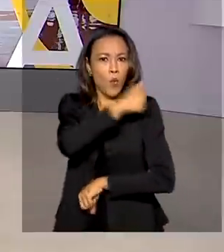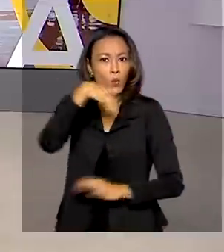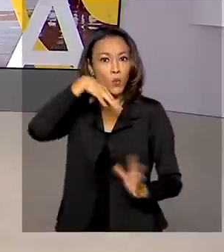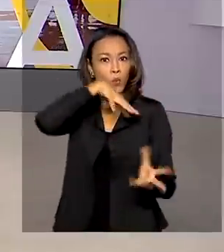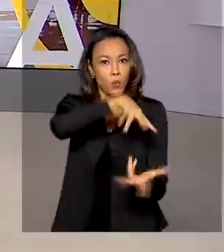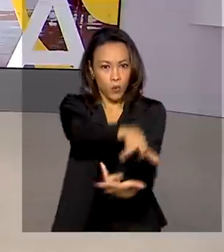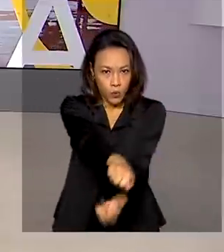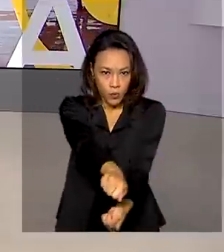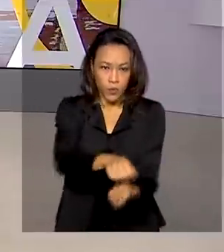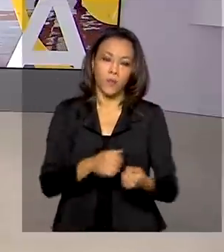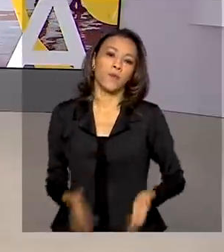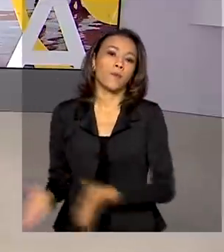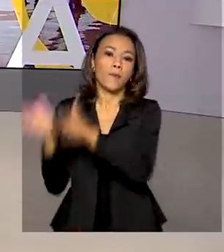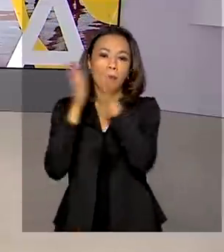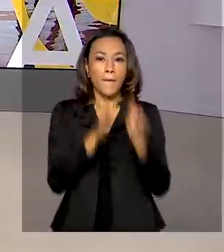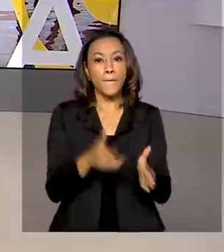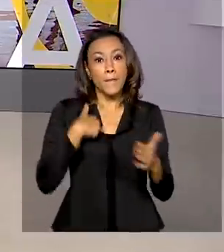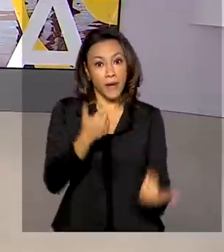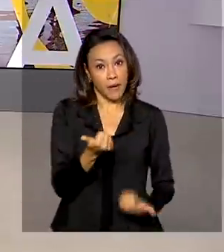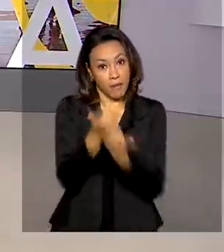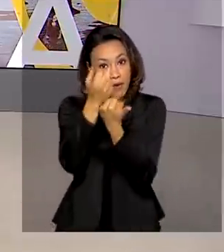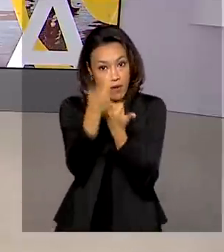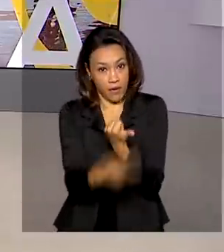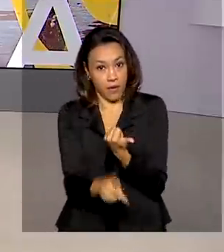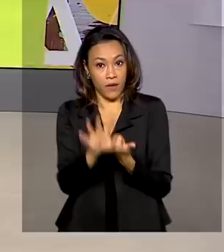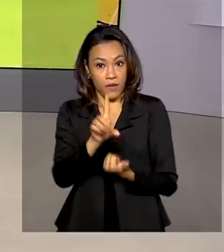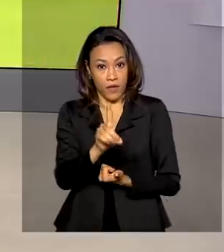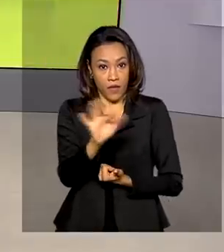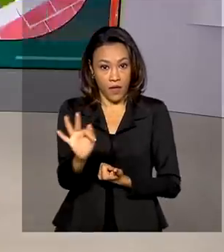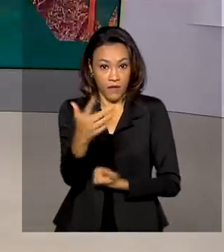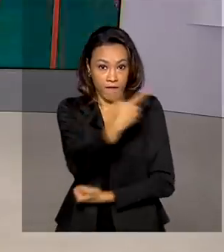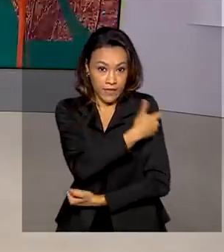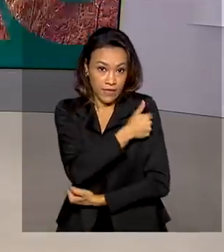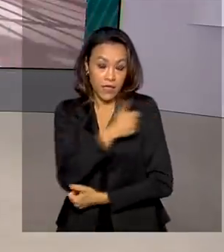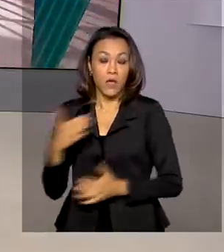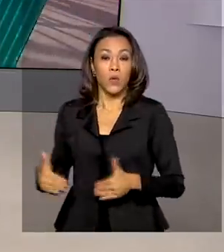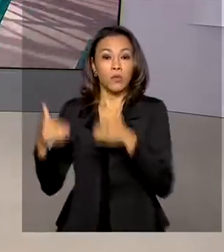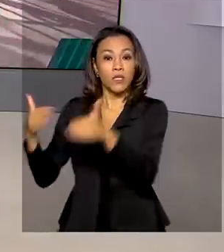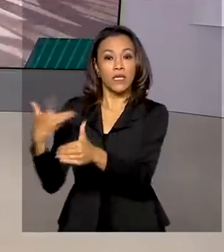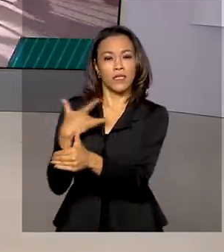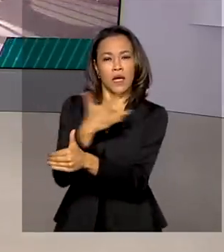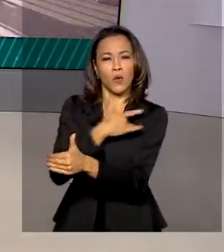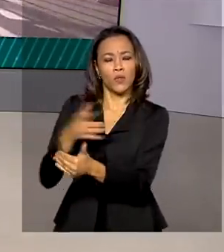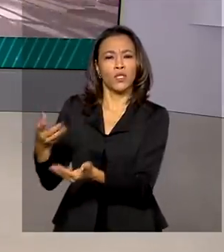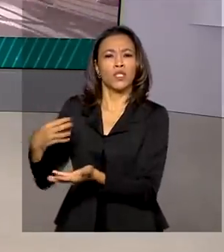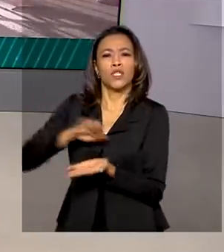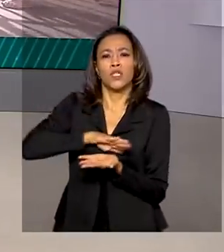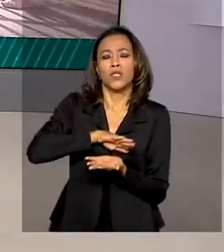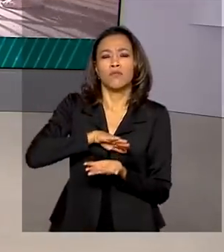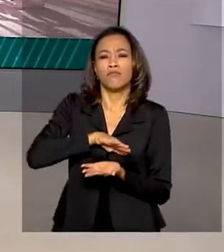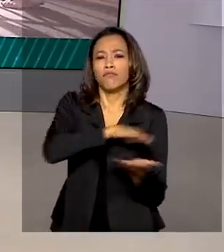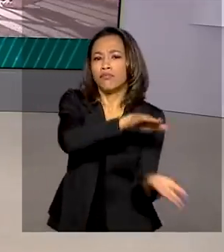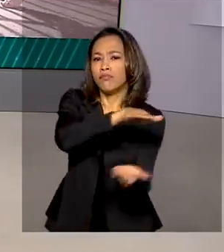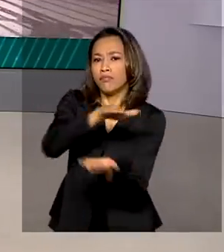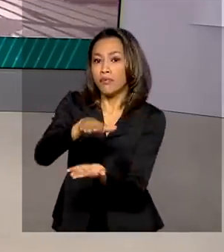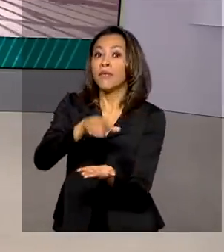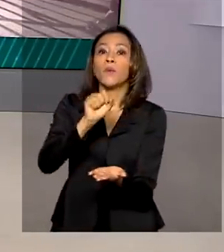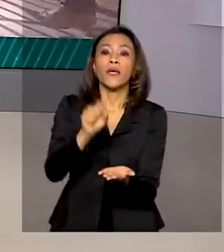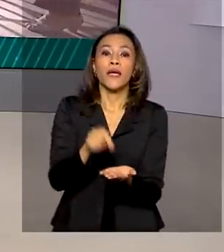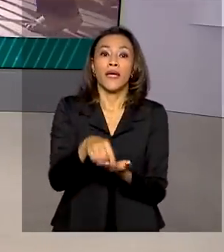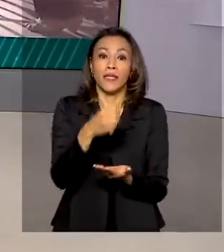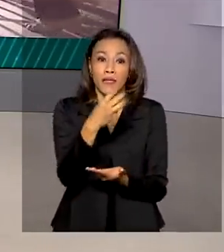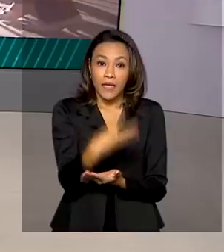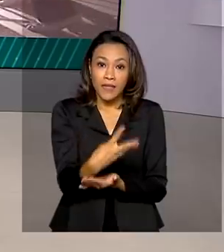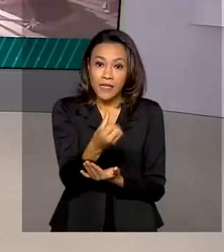E para auxiliar na imunização no Distrito Federal, o Ministério da Saúde distribuiu 360 mil seringas e agulhas.